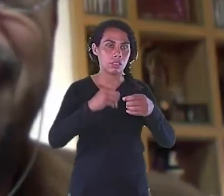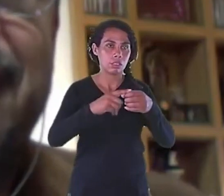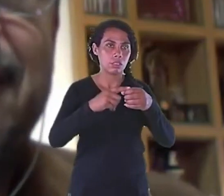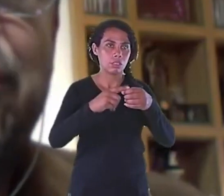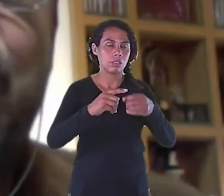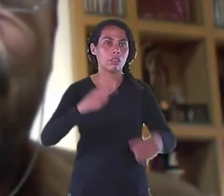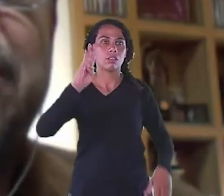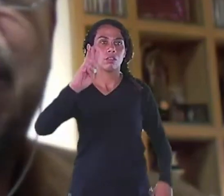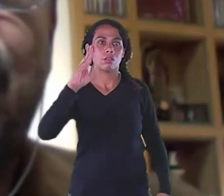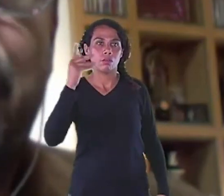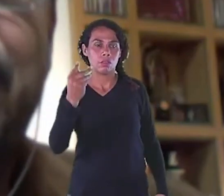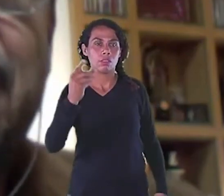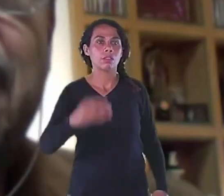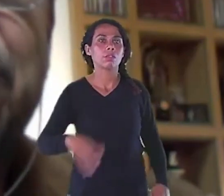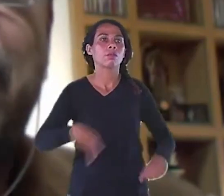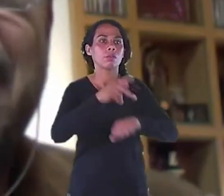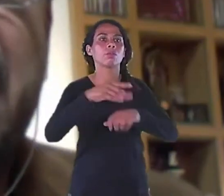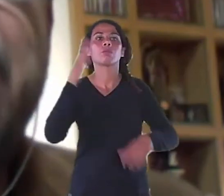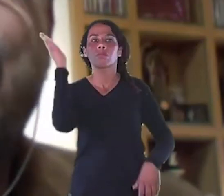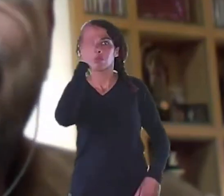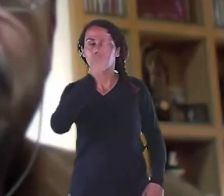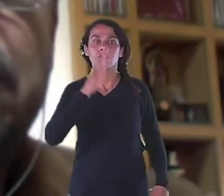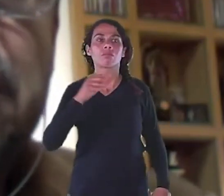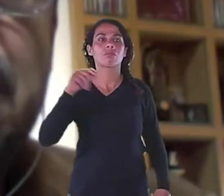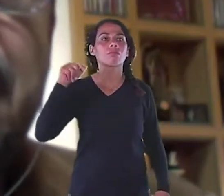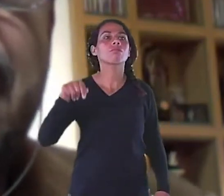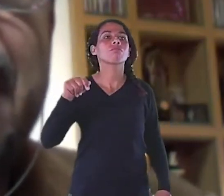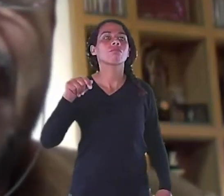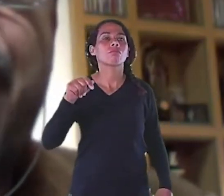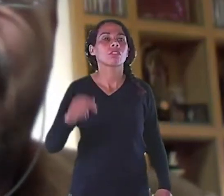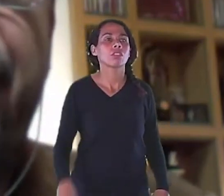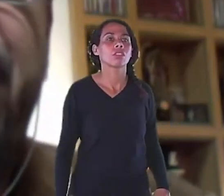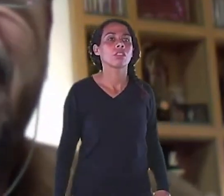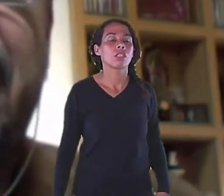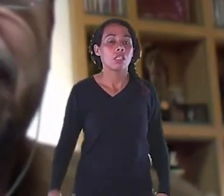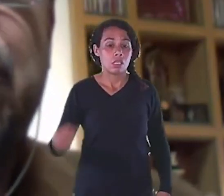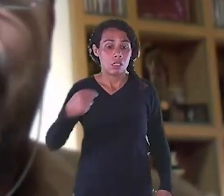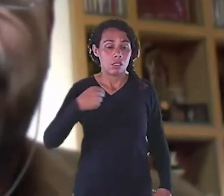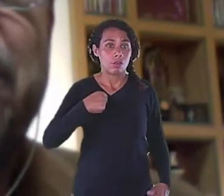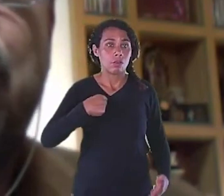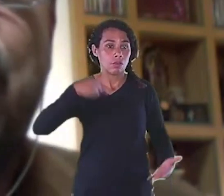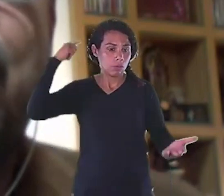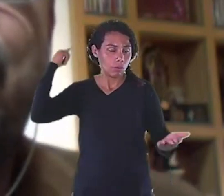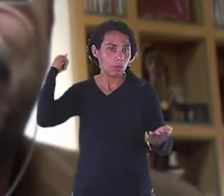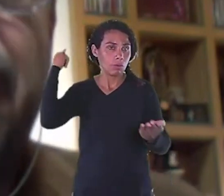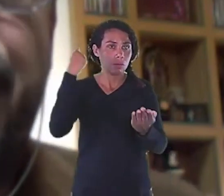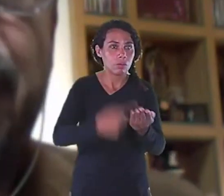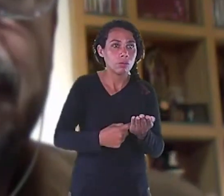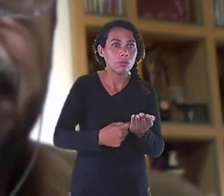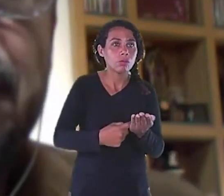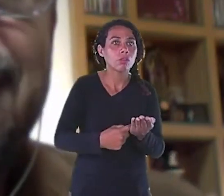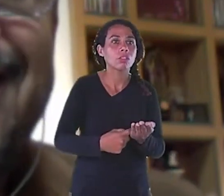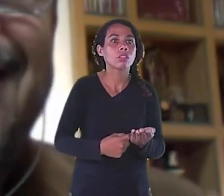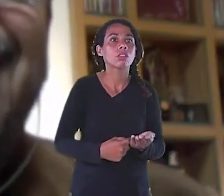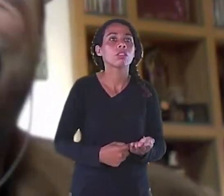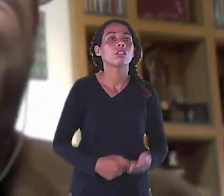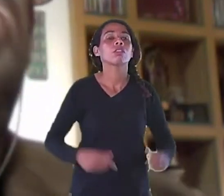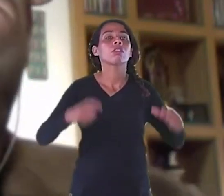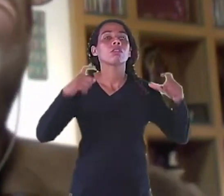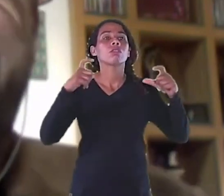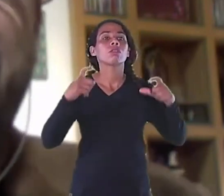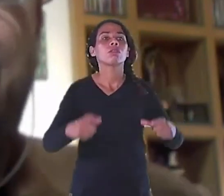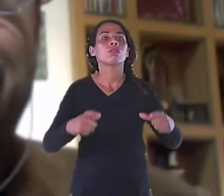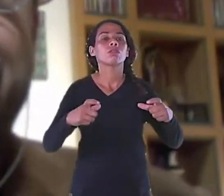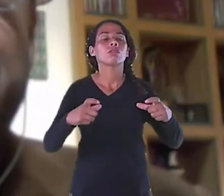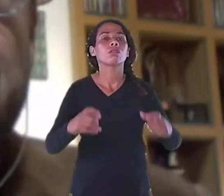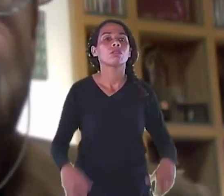visitar uma feira De imóvel Prescritório Chamada EIMU Que era a maior feira De imóvel Prescritório do mundo Na época E